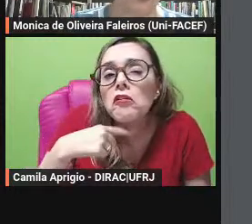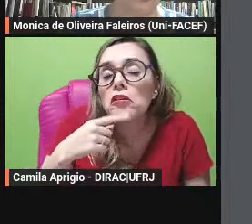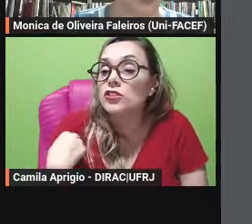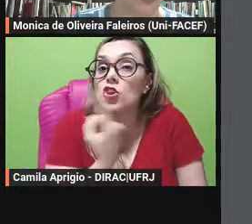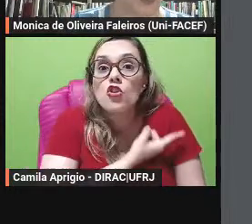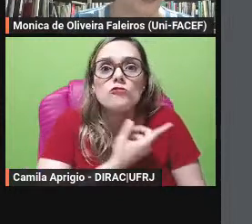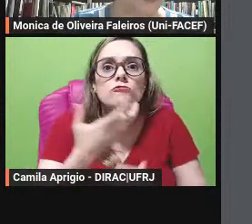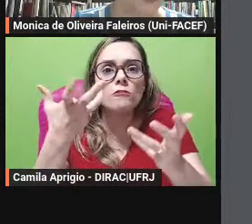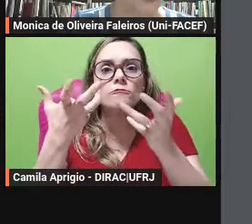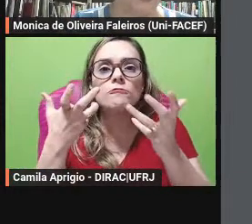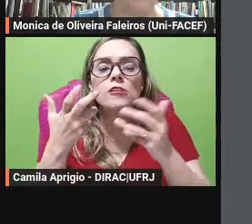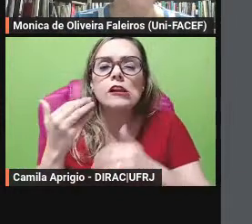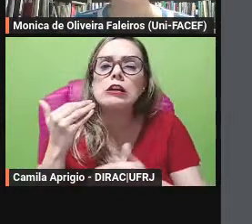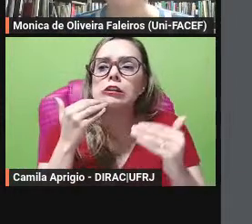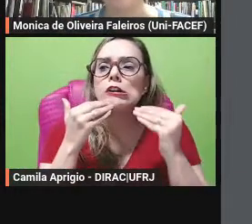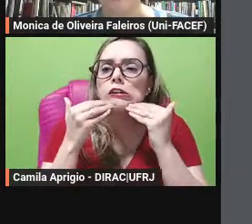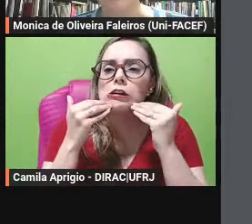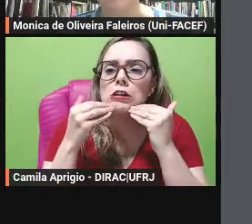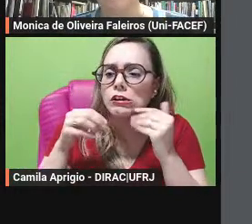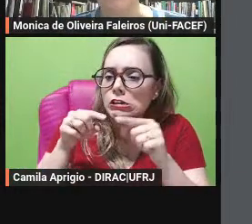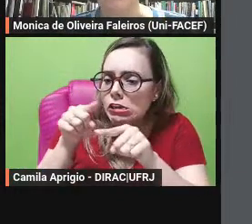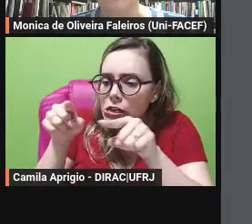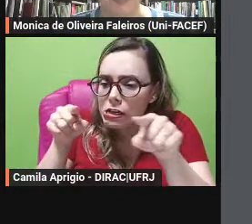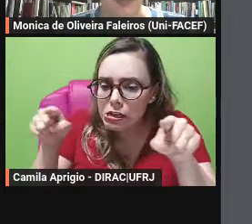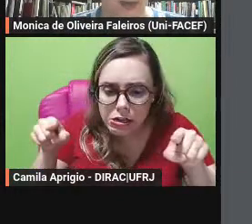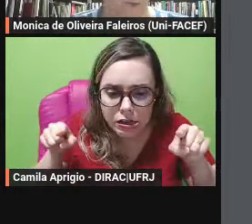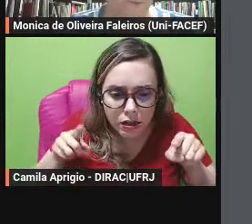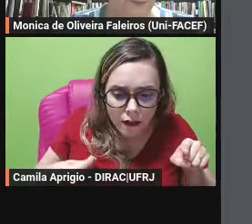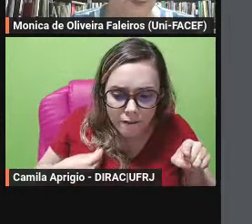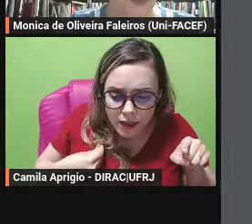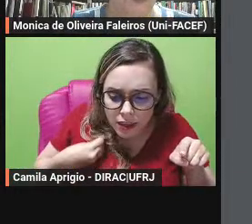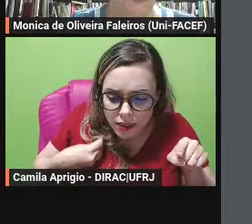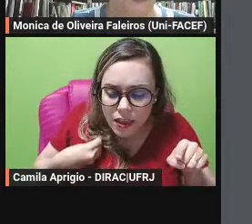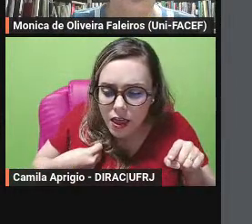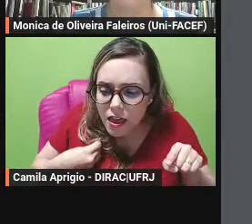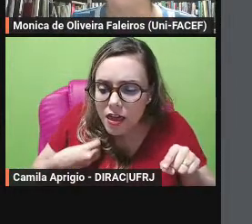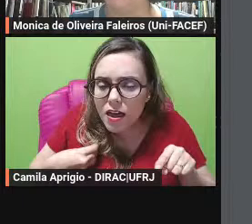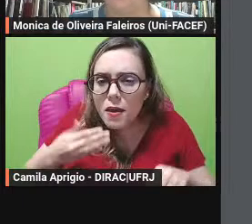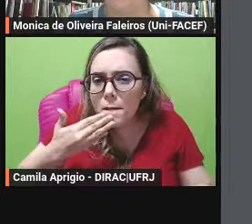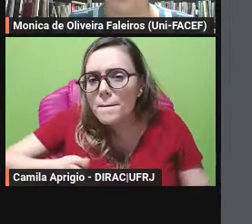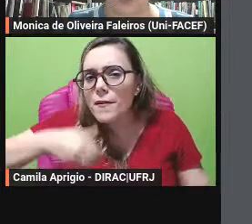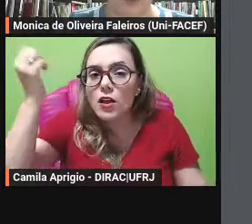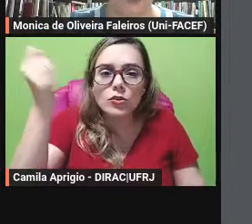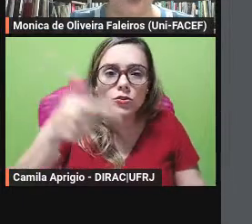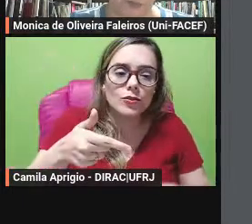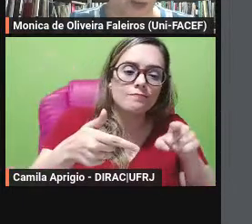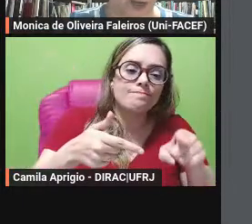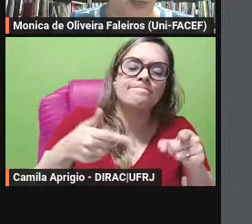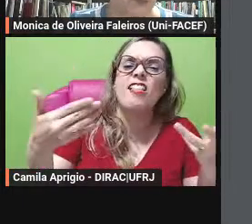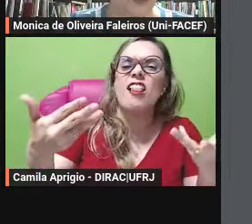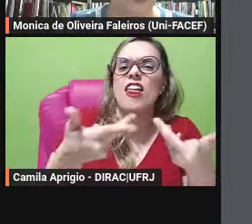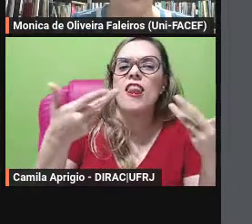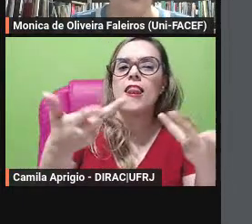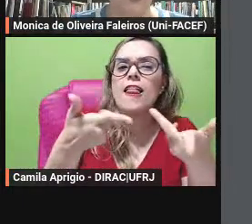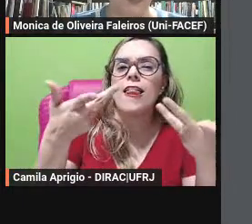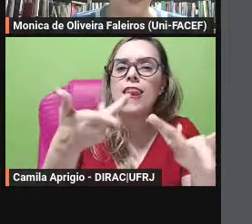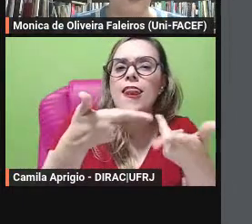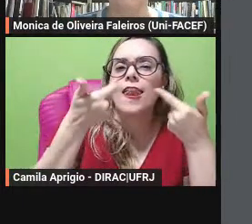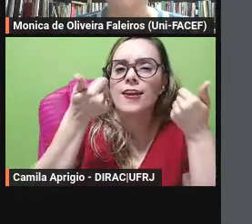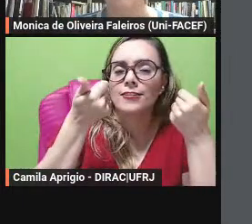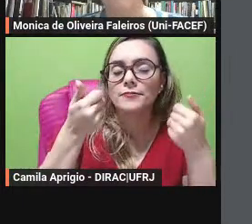que das nossas qualidades e que no dia em que um industrial espirituoso chamar de fé as suas